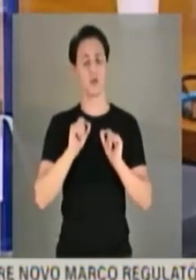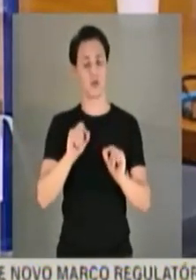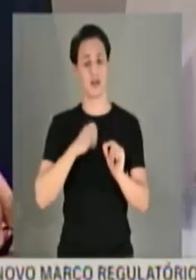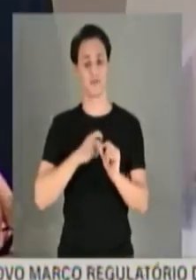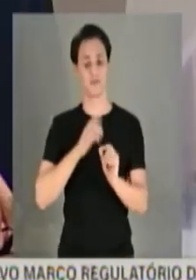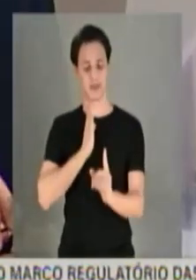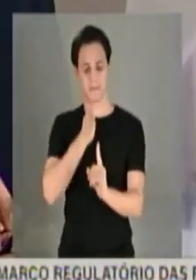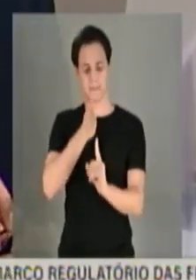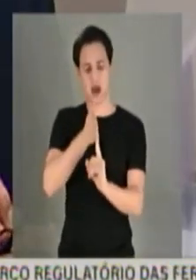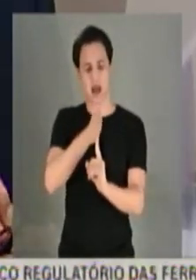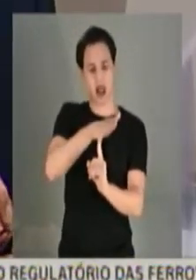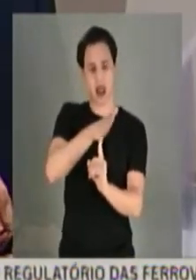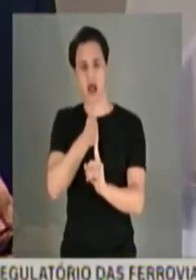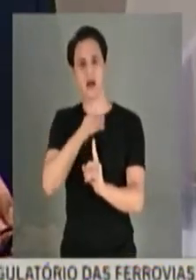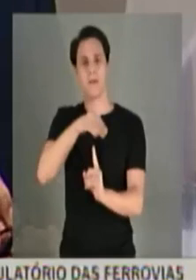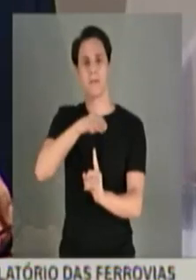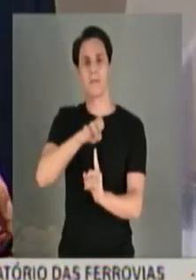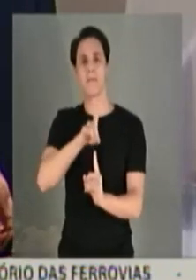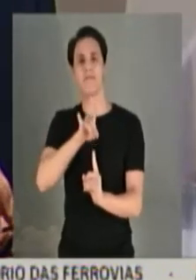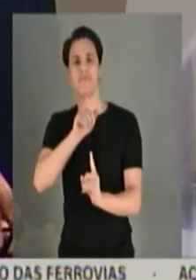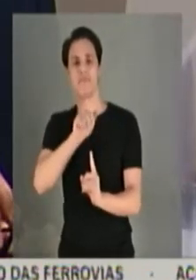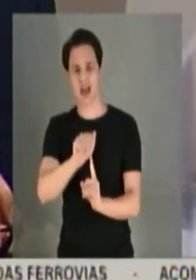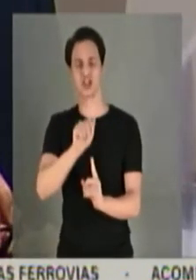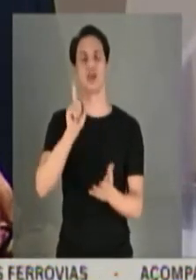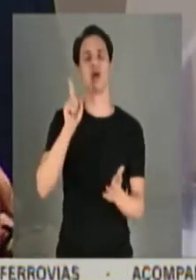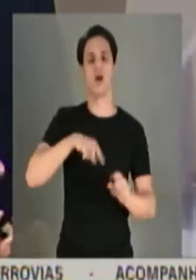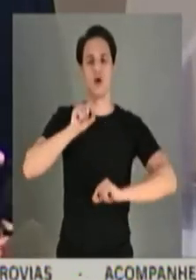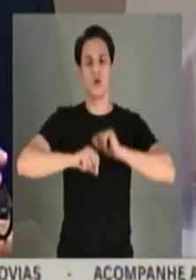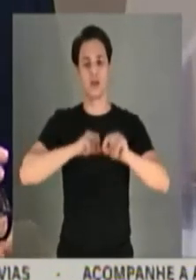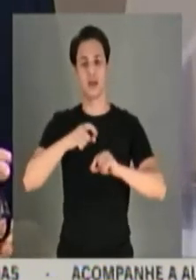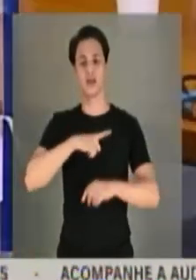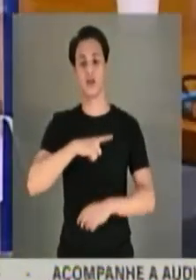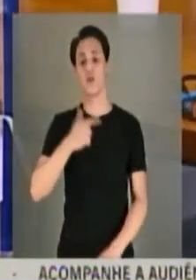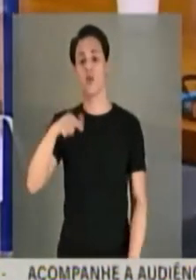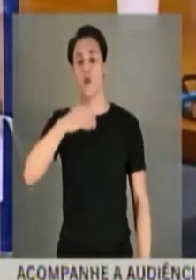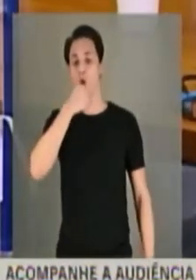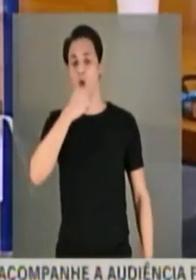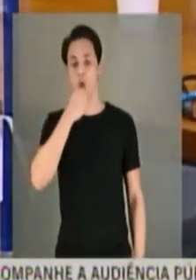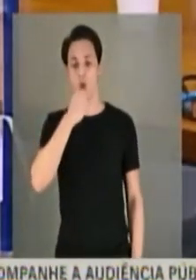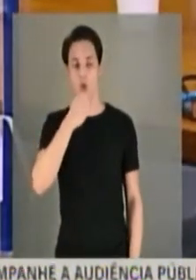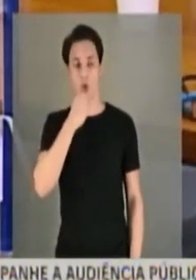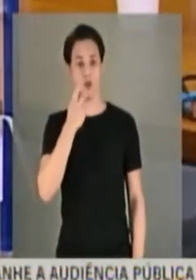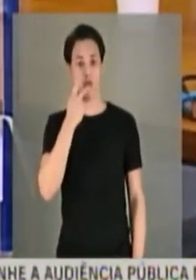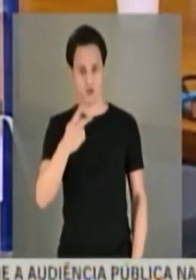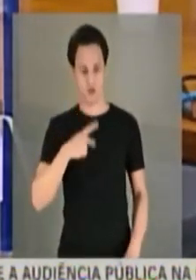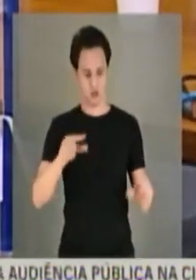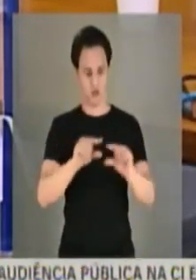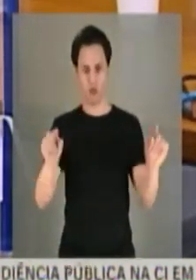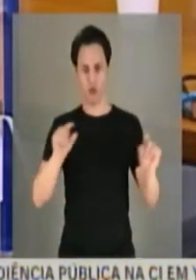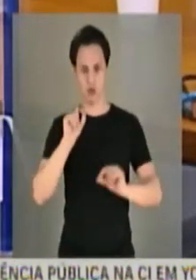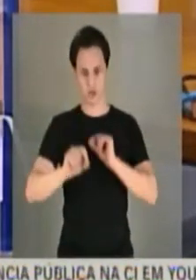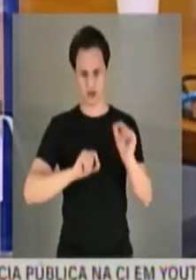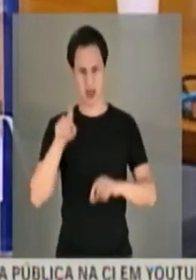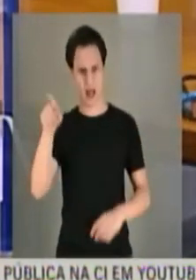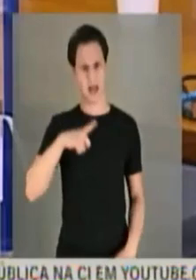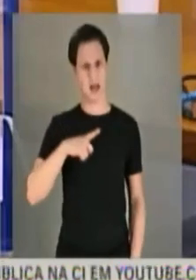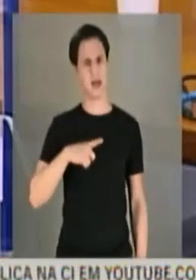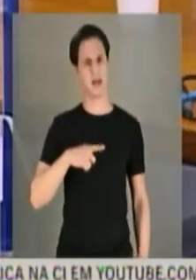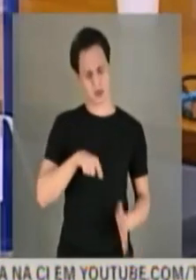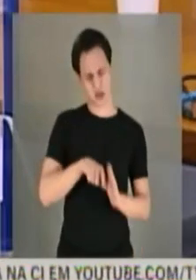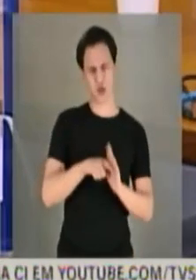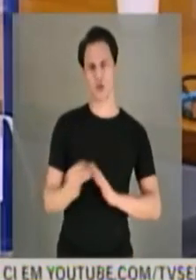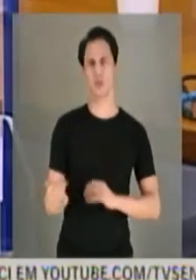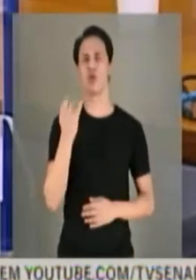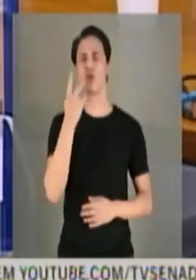uma referência, e eu me lembro, eu não me lembro quem foi o economista que disse isso, eu anotei que as palavras são importantes. O economista muito importante disse o